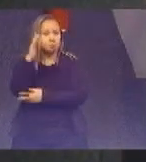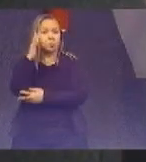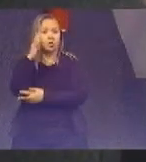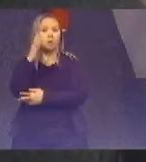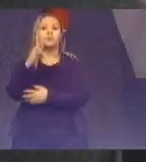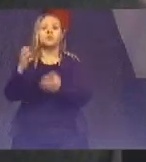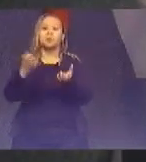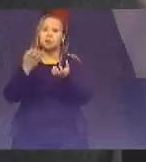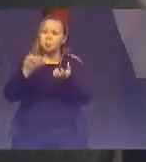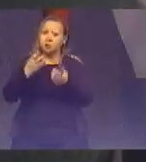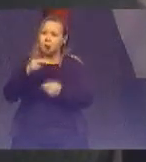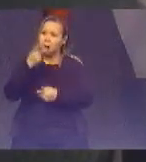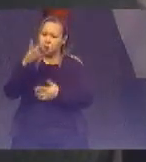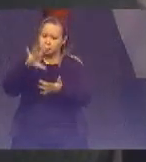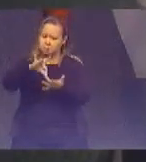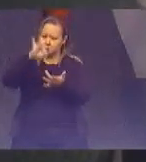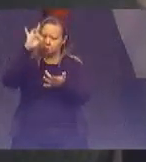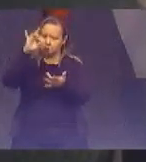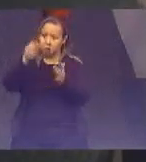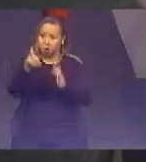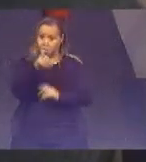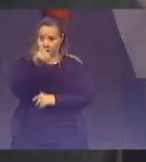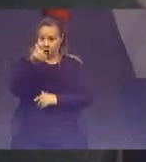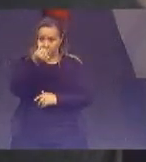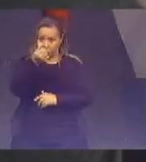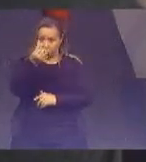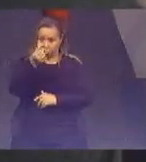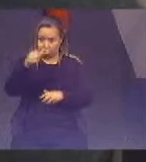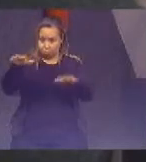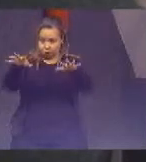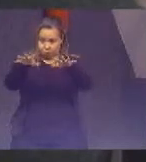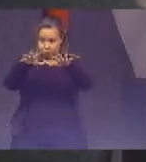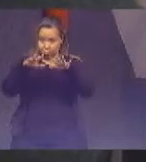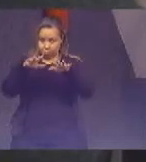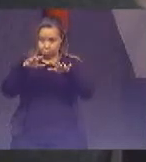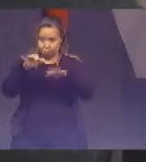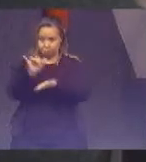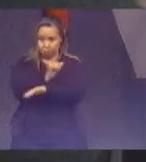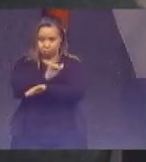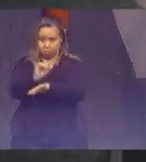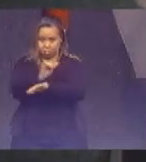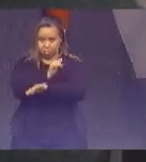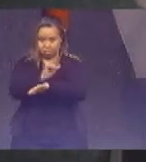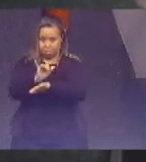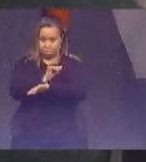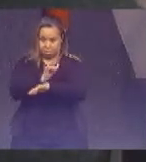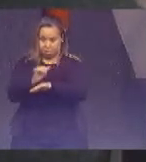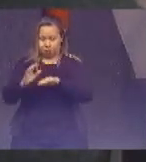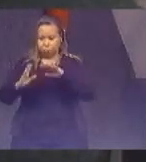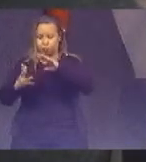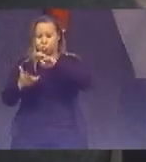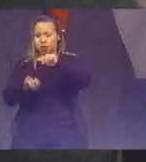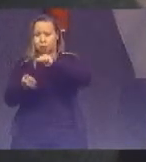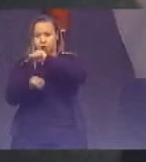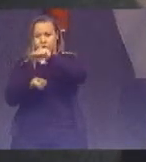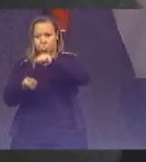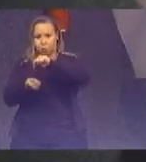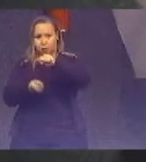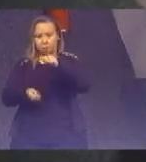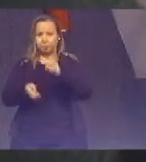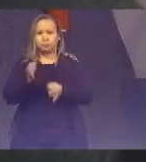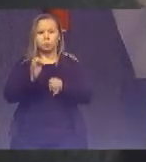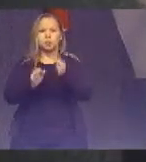destacar que o sexto seminário de planejamento estratégico sustentável do poder judiciário